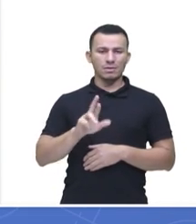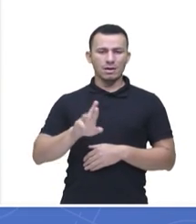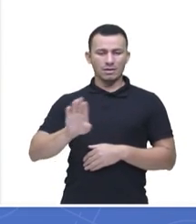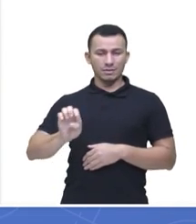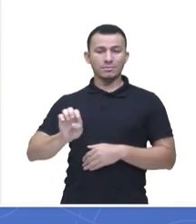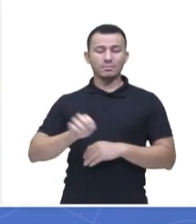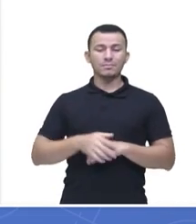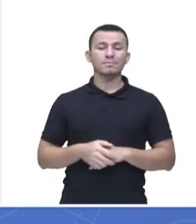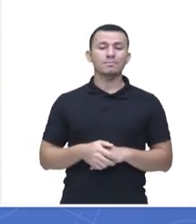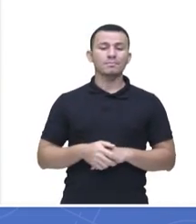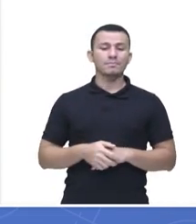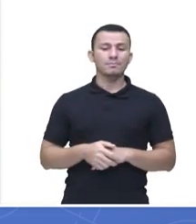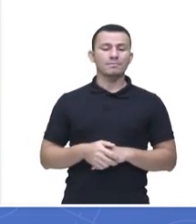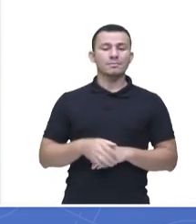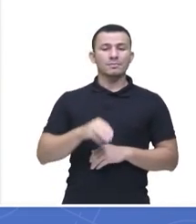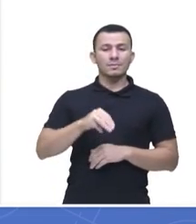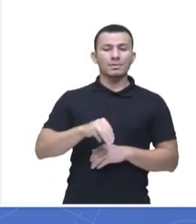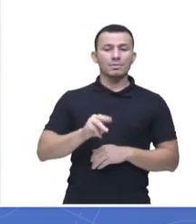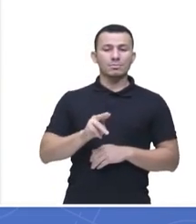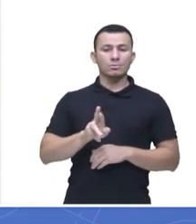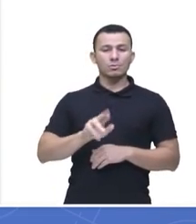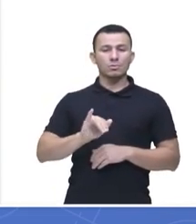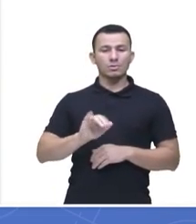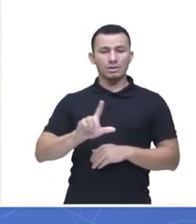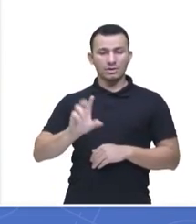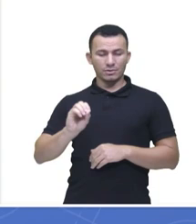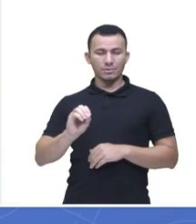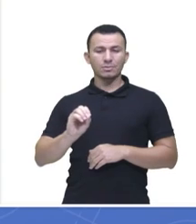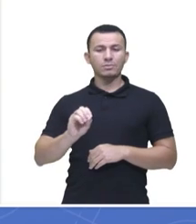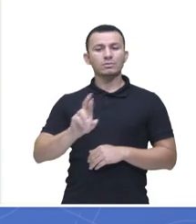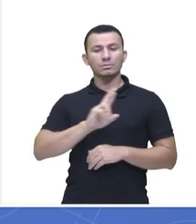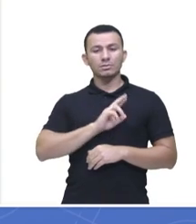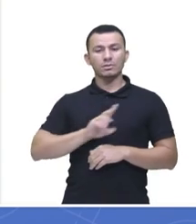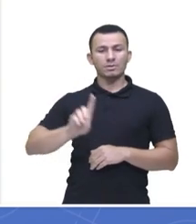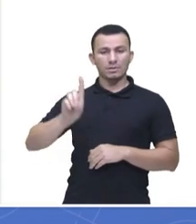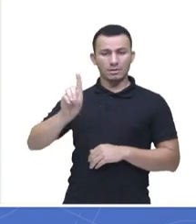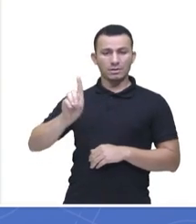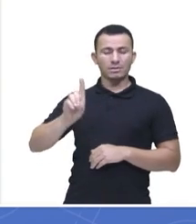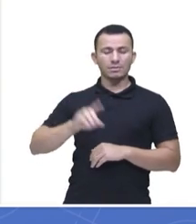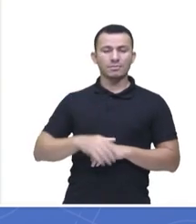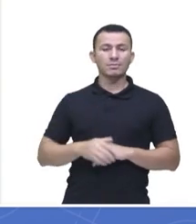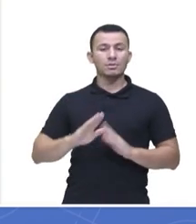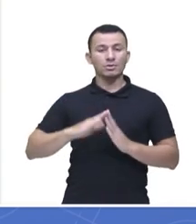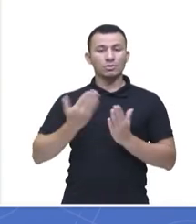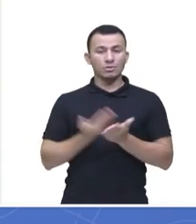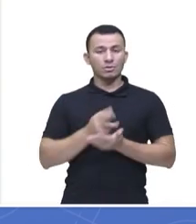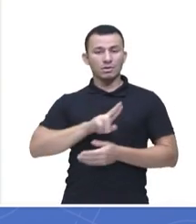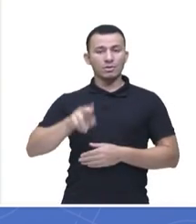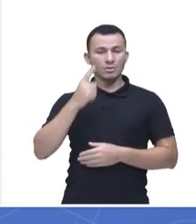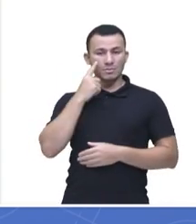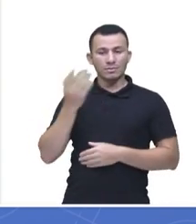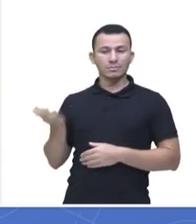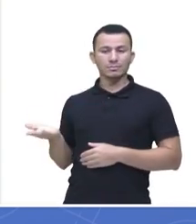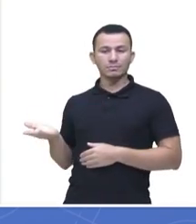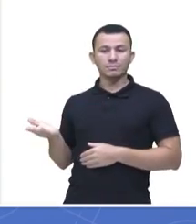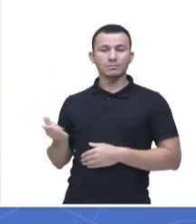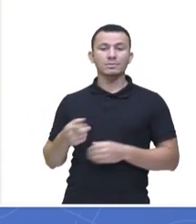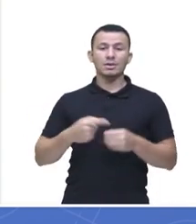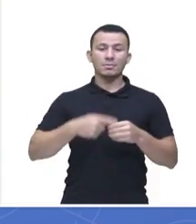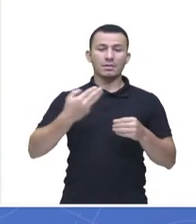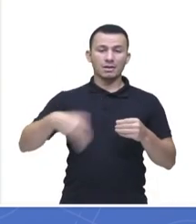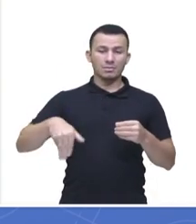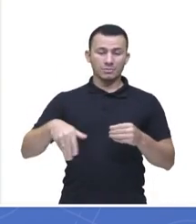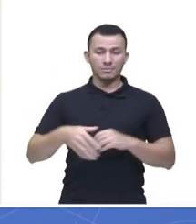O Murilo, Murilo Brando, colocou a letra D também. Ele é lá da escola Nossa Senhora de Nazaré de Monacapuru.